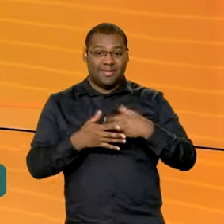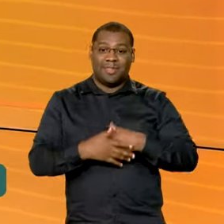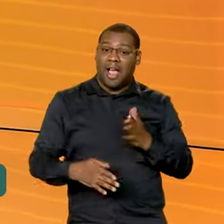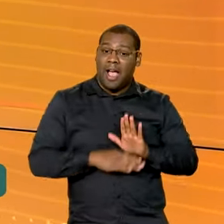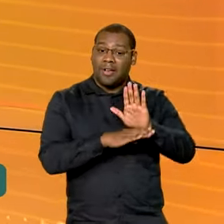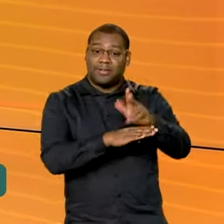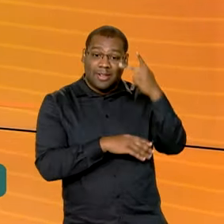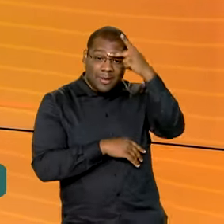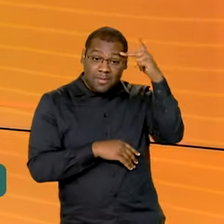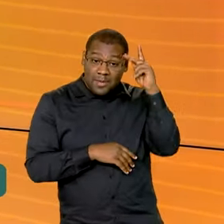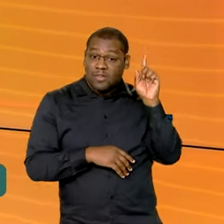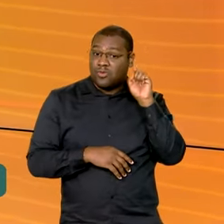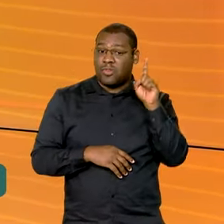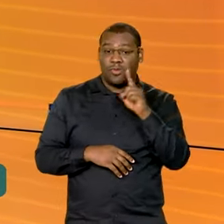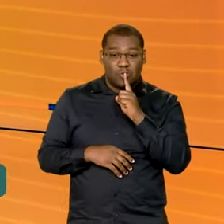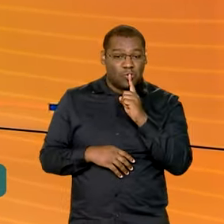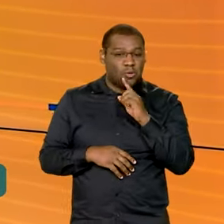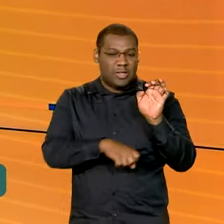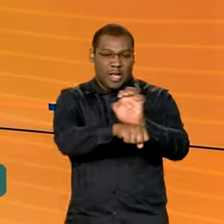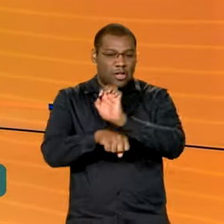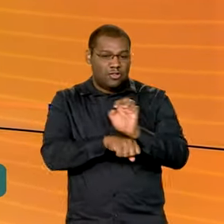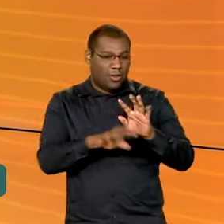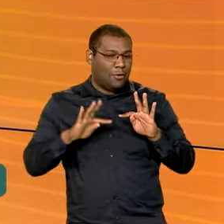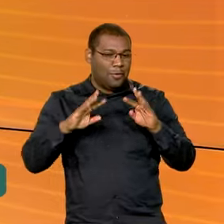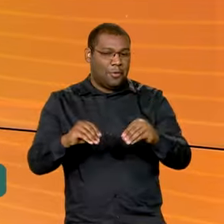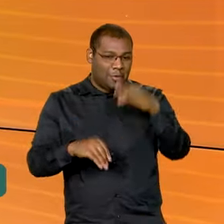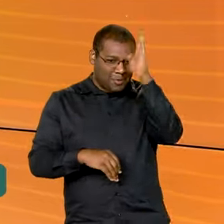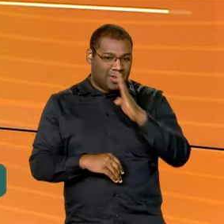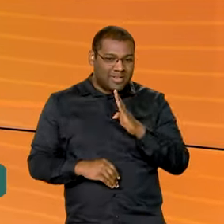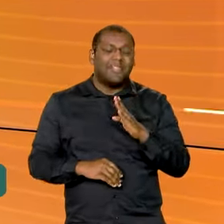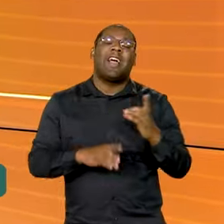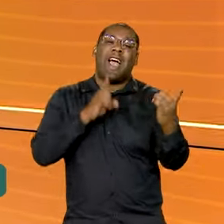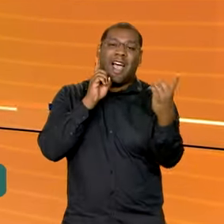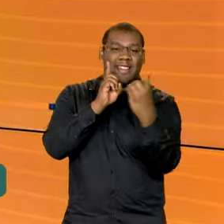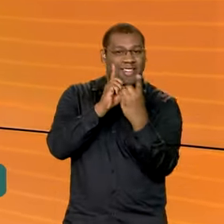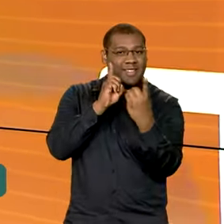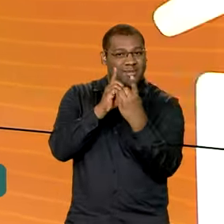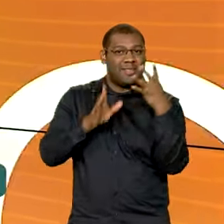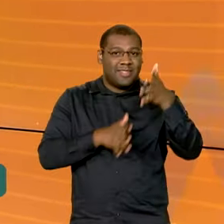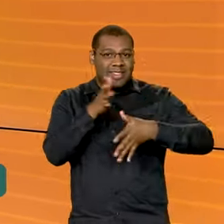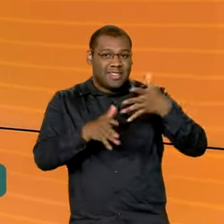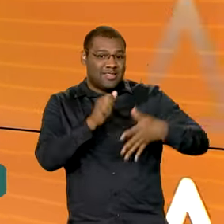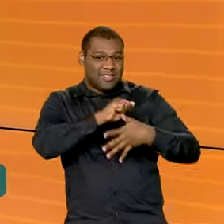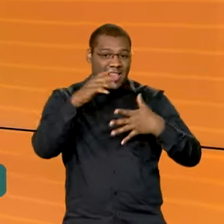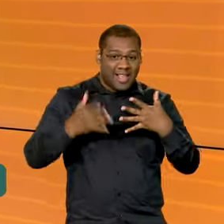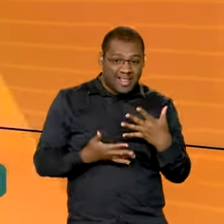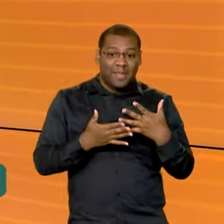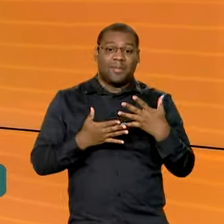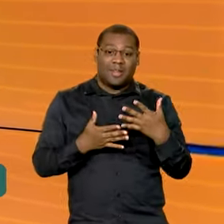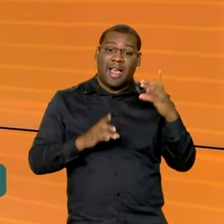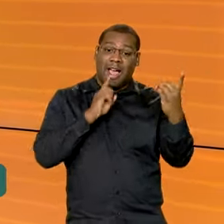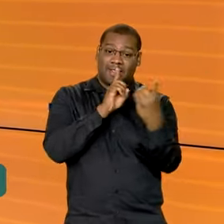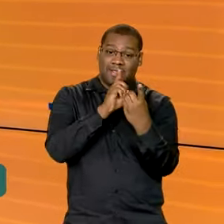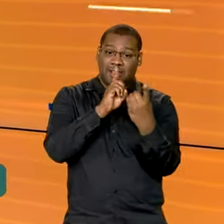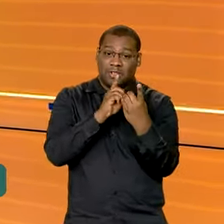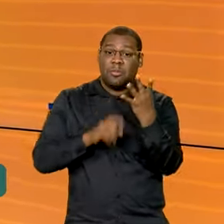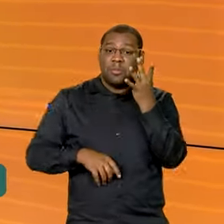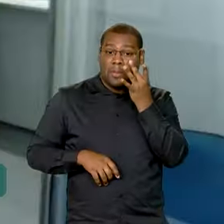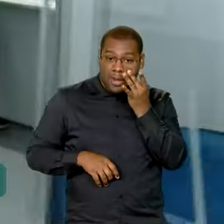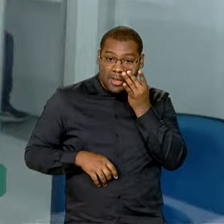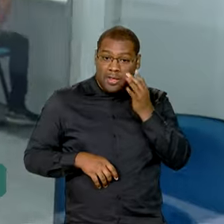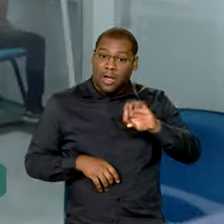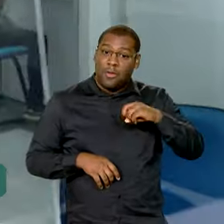surdas de qualquer parte do país, que podem aí ser atendidas de forma remota ou presencial, a depender da região.